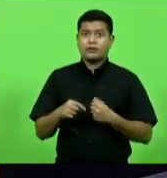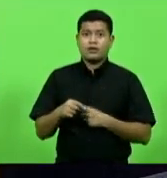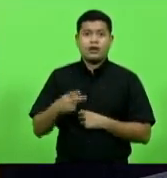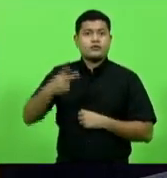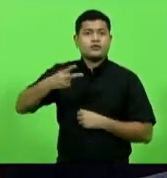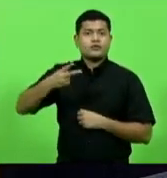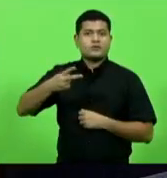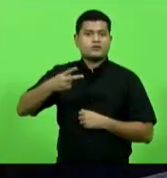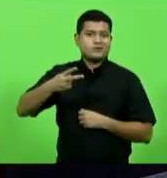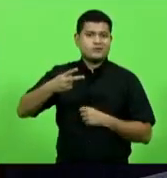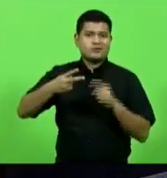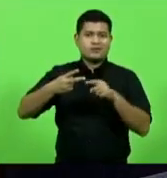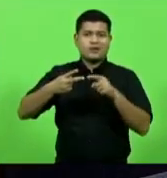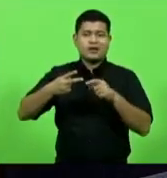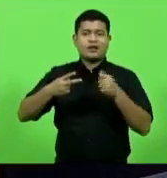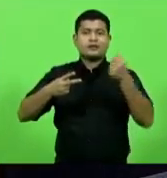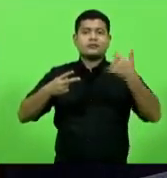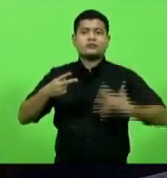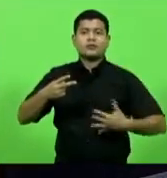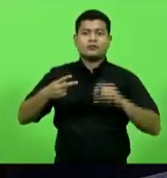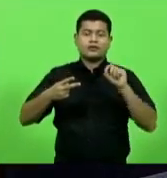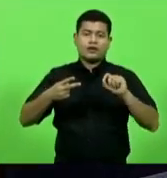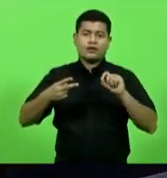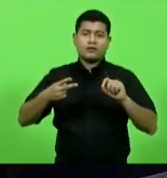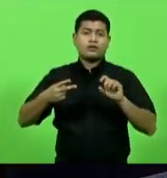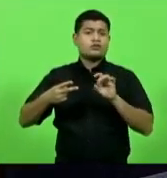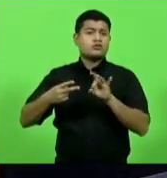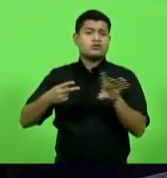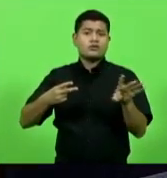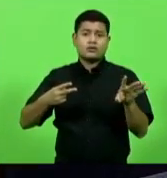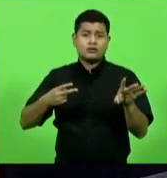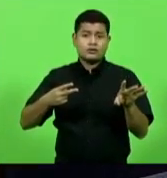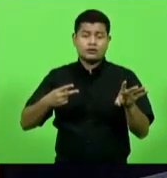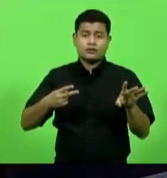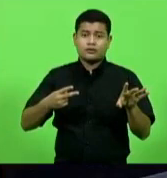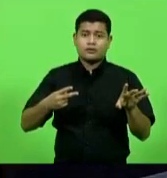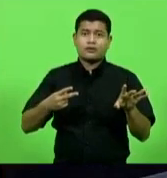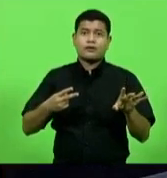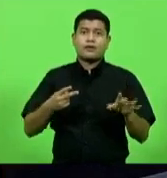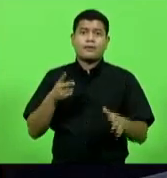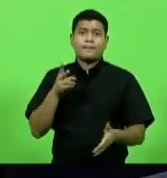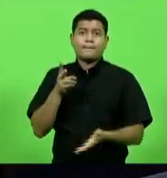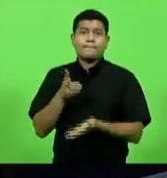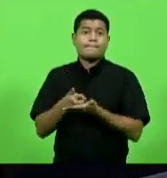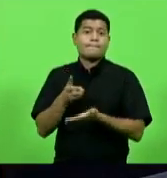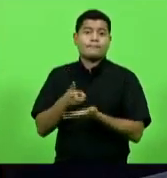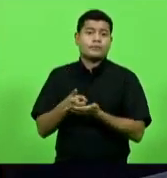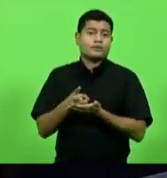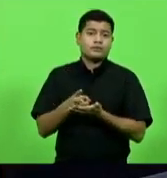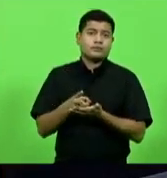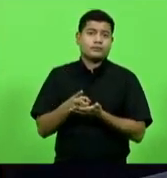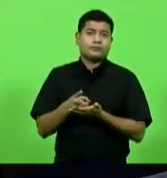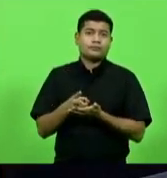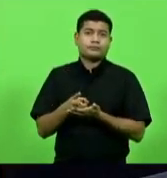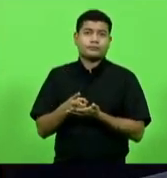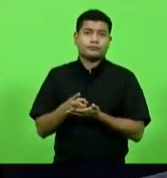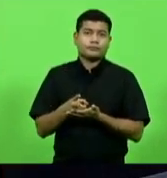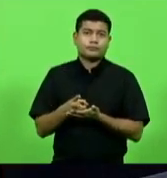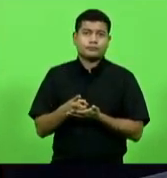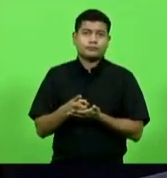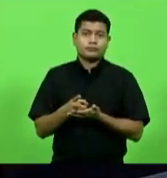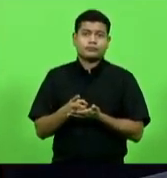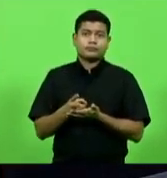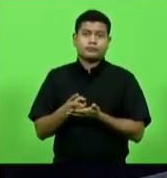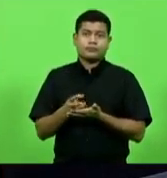que ele não faz nada mais do que manutenir ali a a